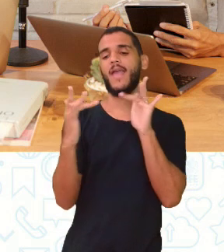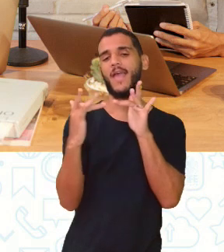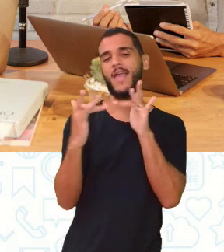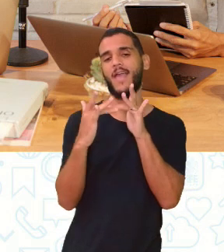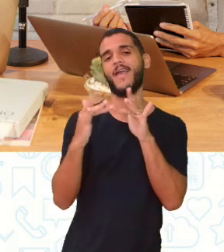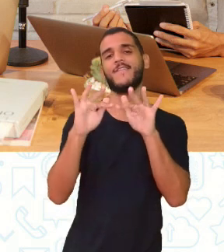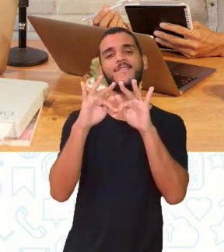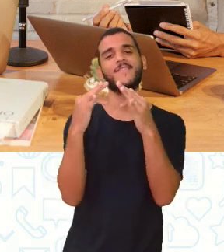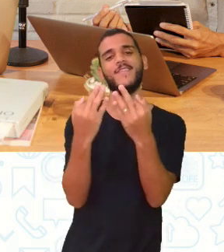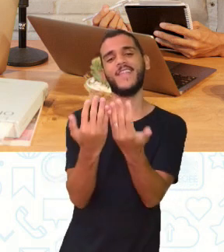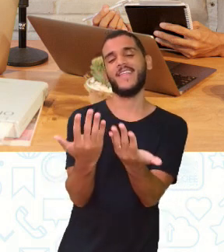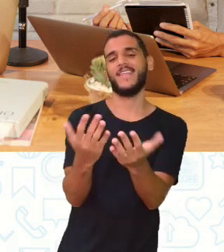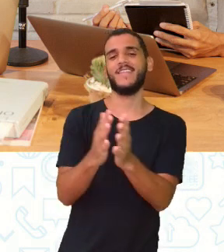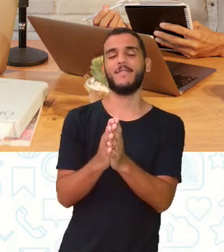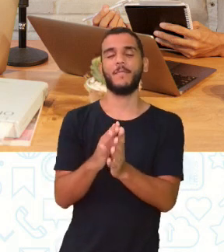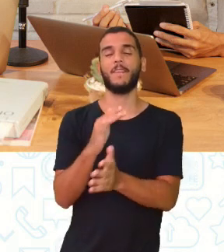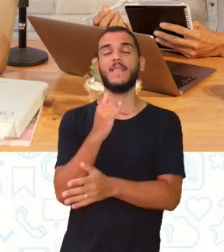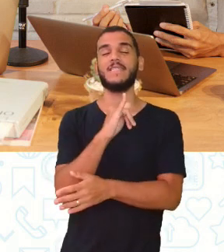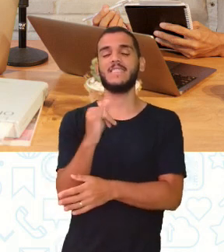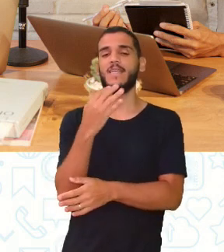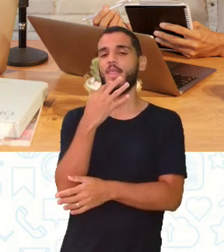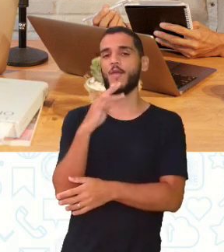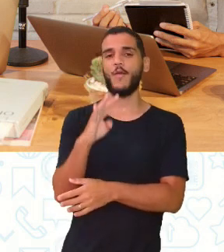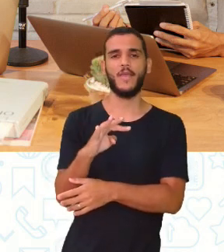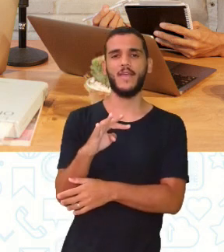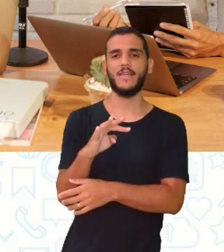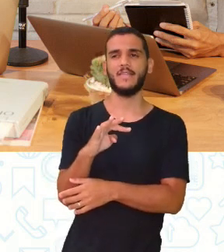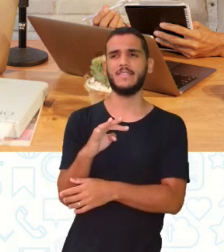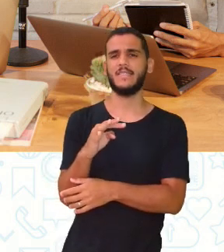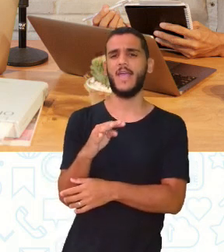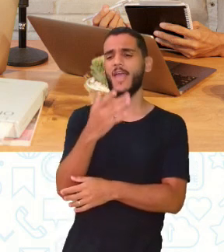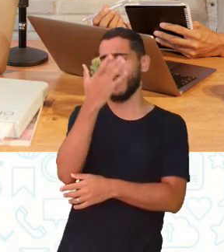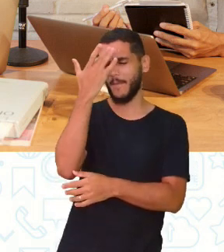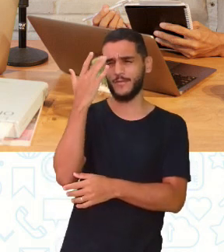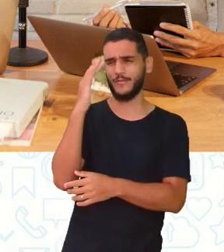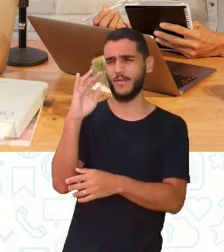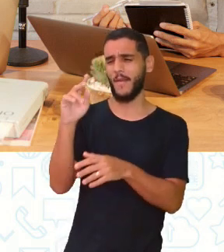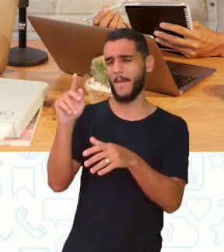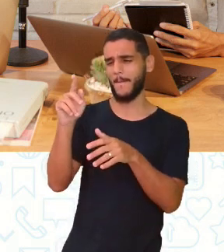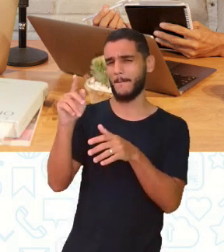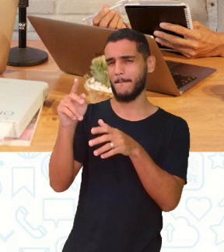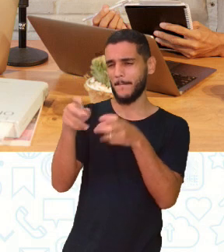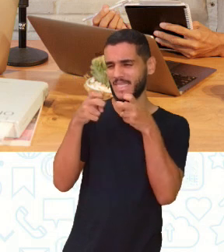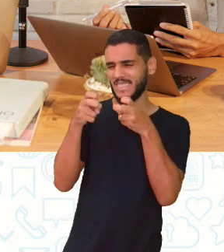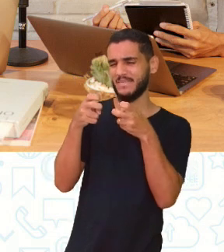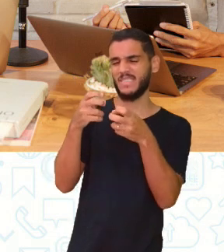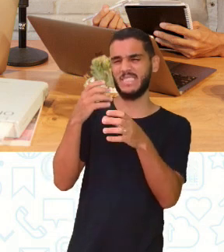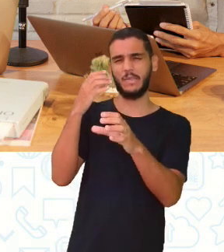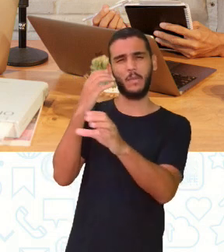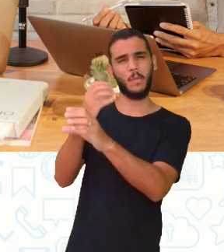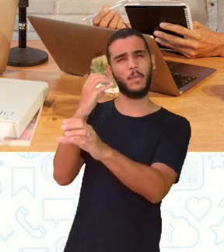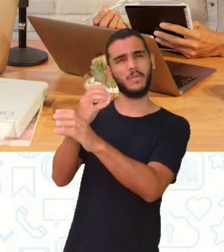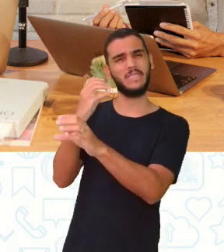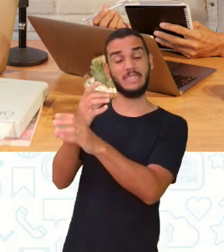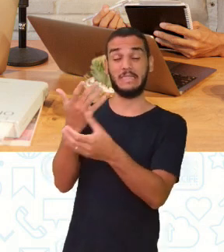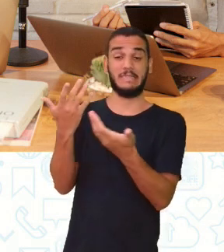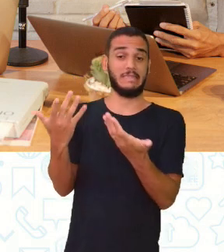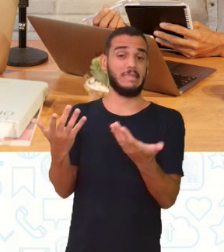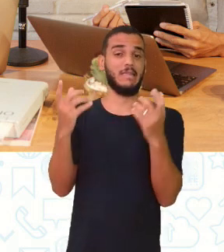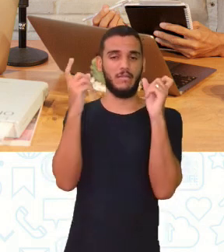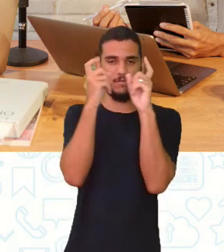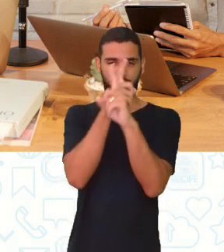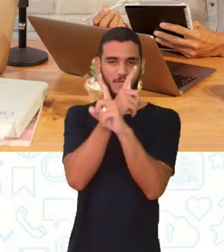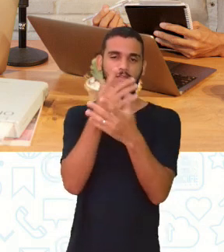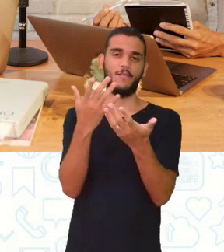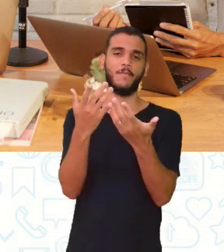Se eles não se conhecem ou não se dão bem ao público, pode sentir esse entrave da comunicação. E como